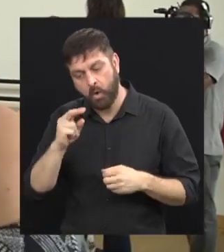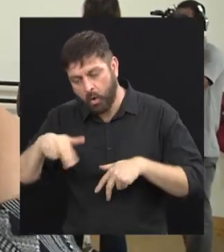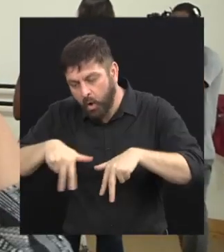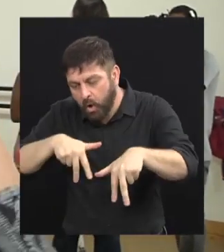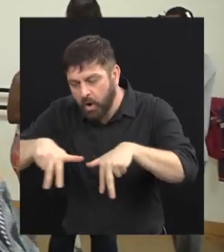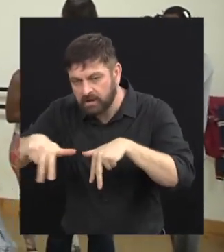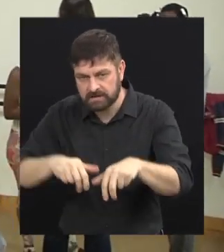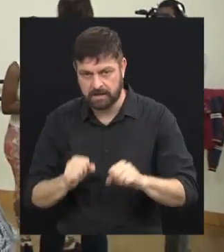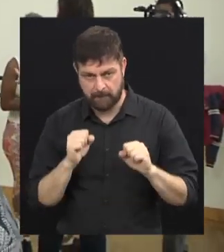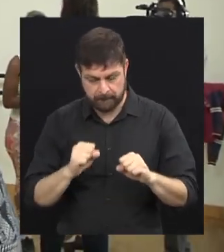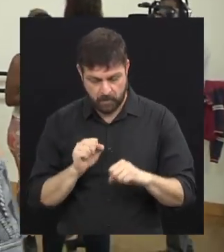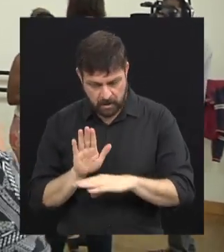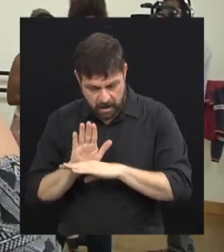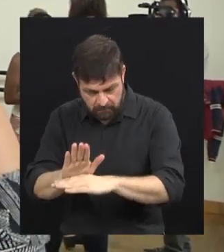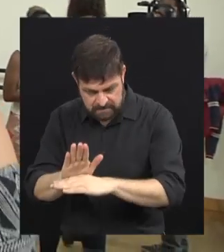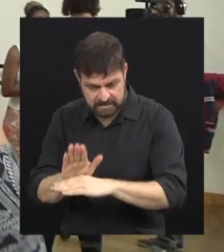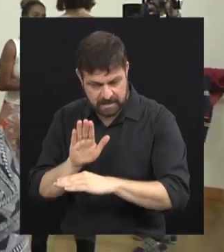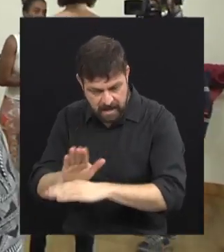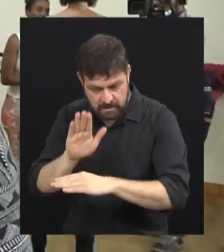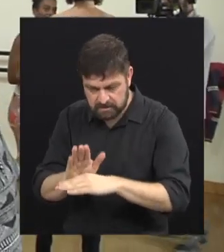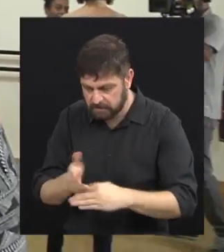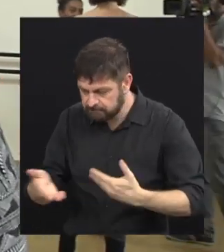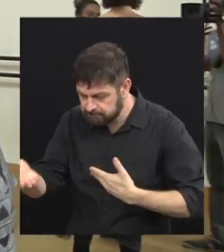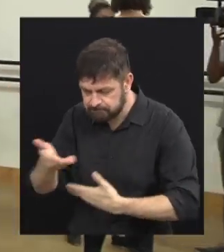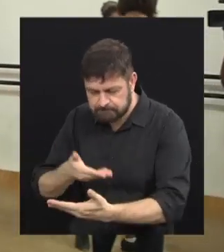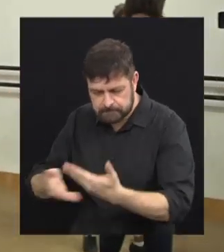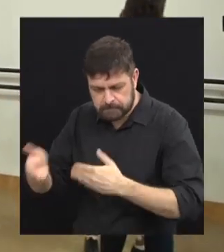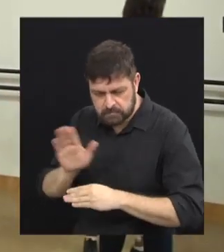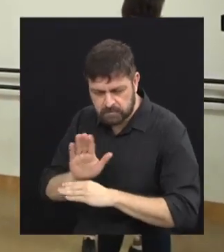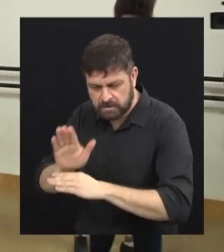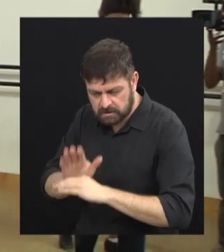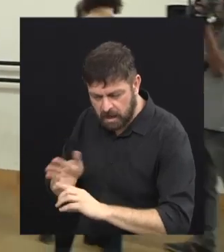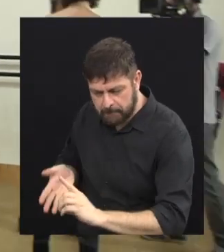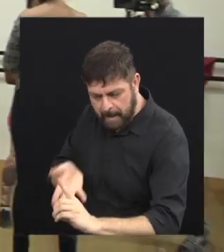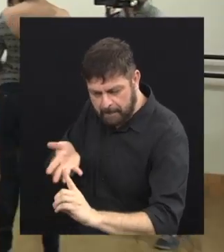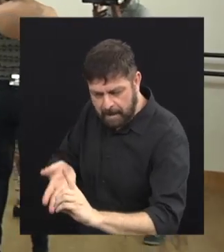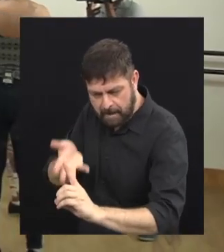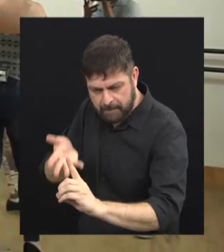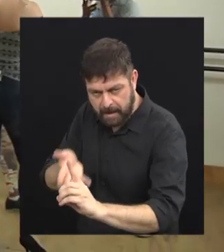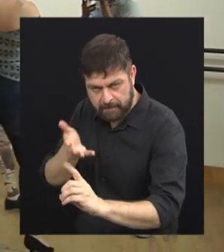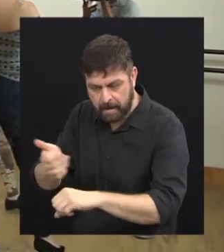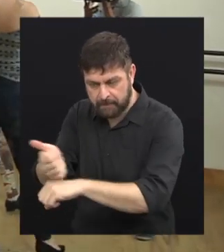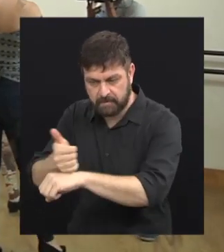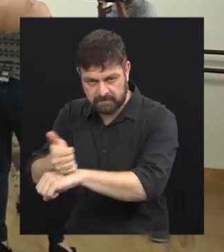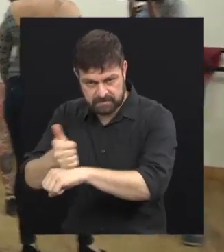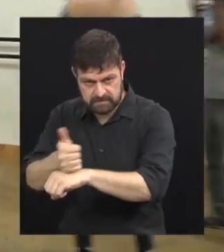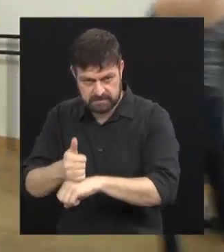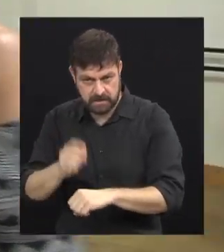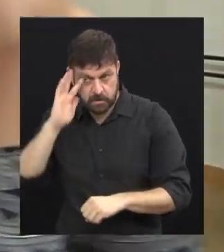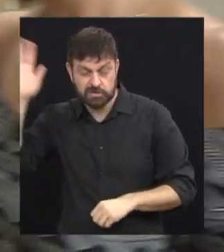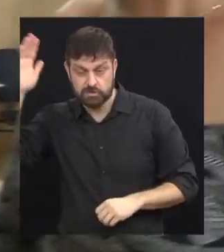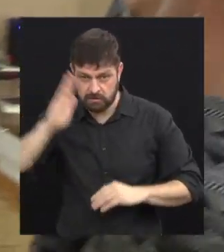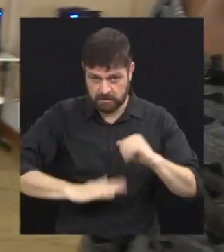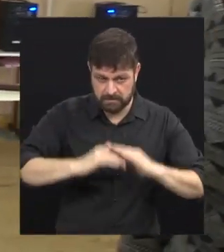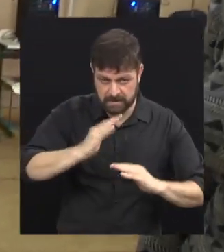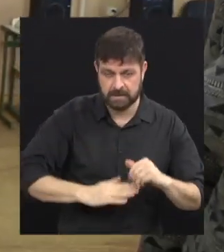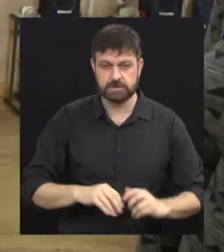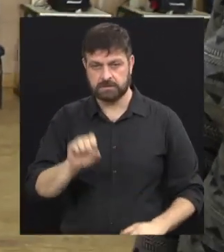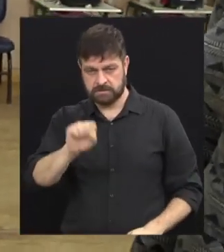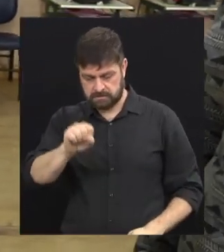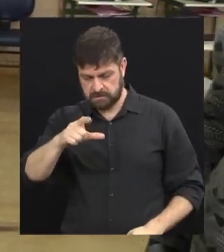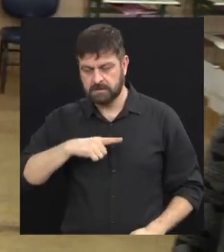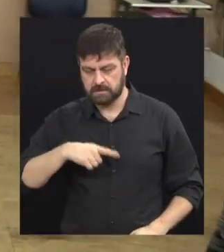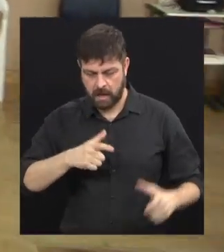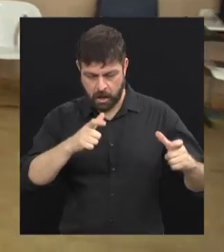oportunidade. Vocês conseguem gerar, fazer esse meio de caminho aí? Entre o sonho das meninas e uma oportunidade? Sim, sim. Já teve, tem